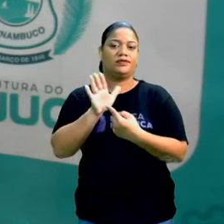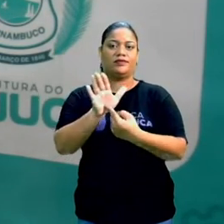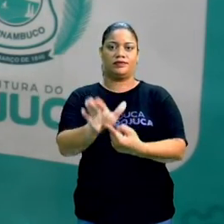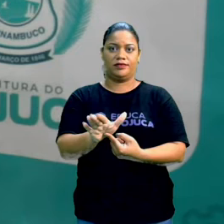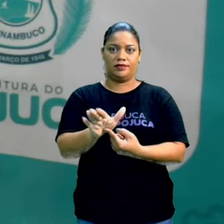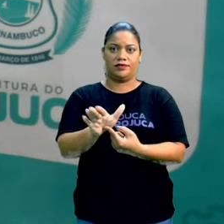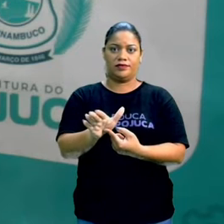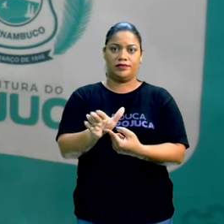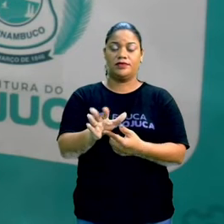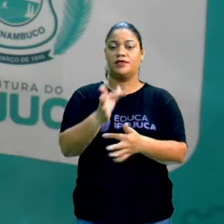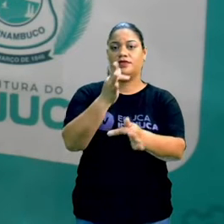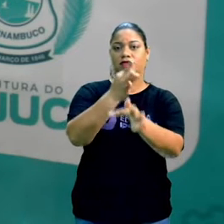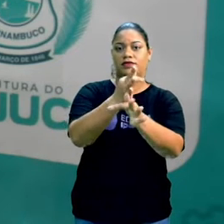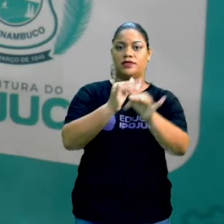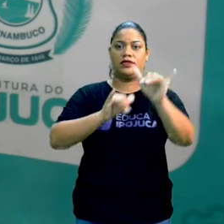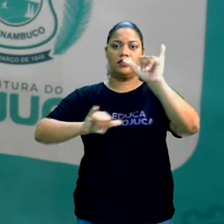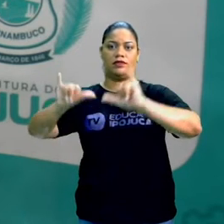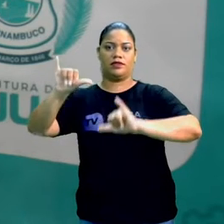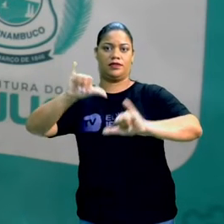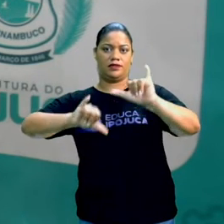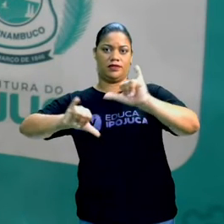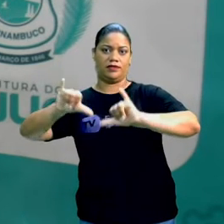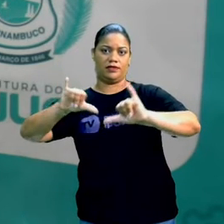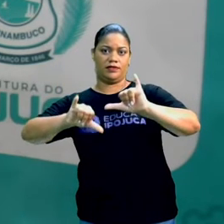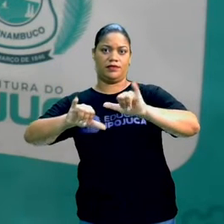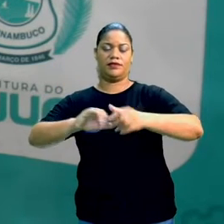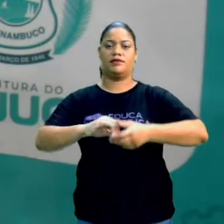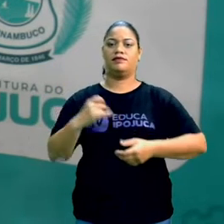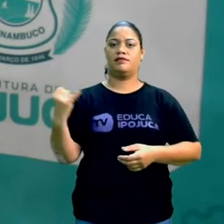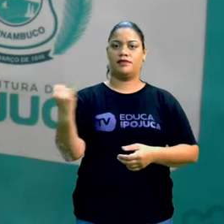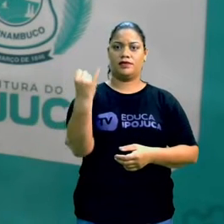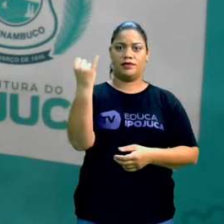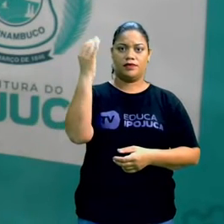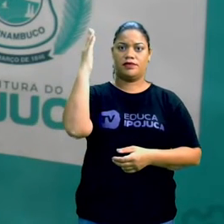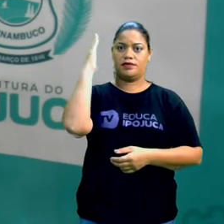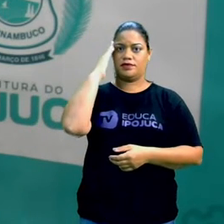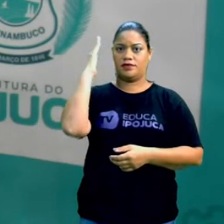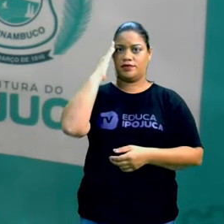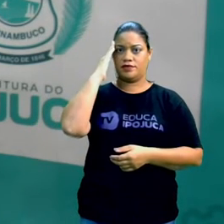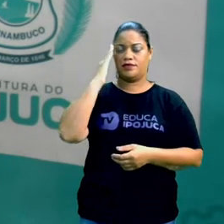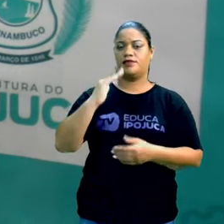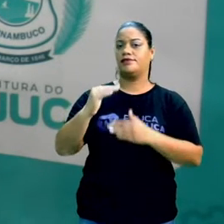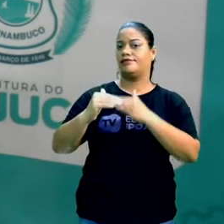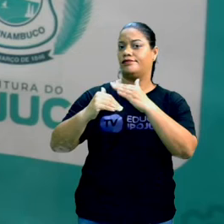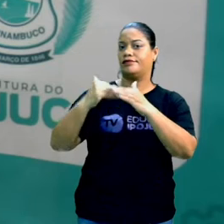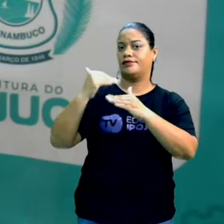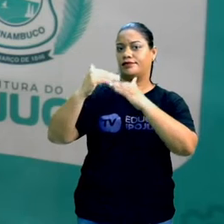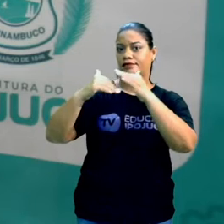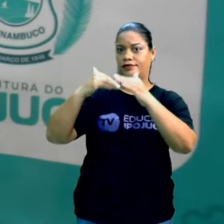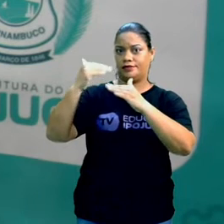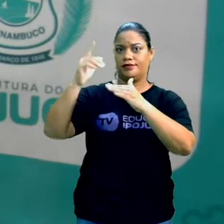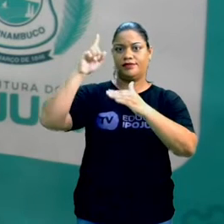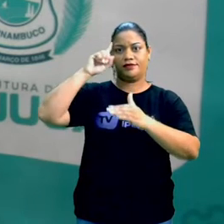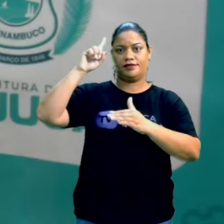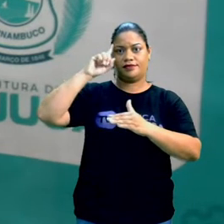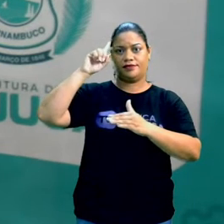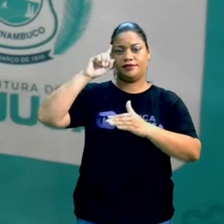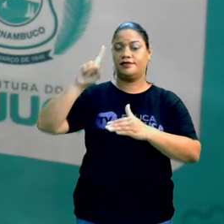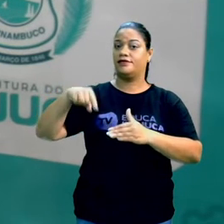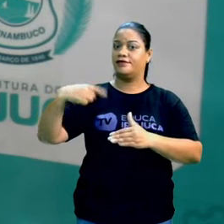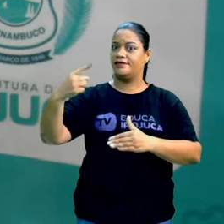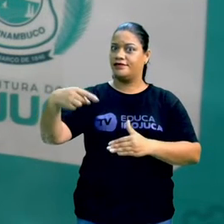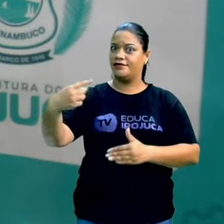Quando é que é irreversível e quando é que não é. Então é importante a gente entender esse processo no nosso dia a dia.